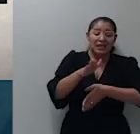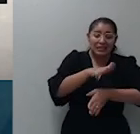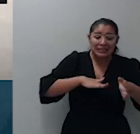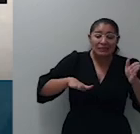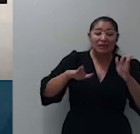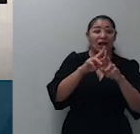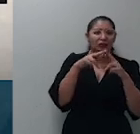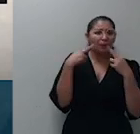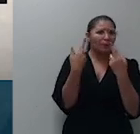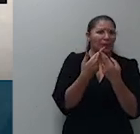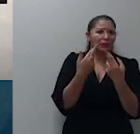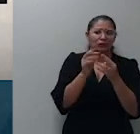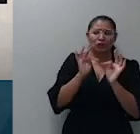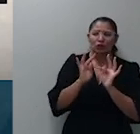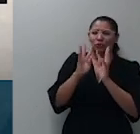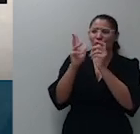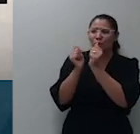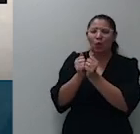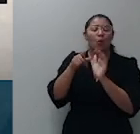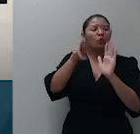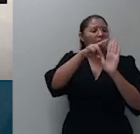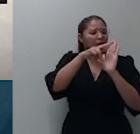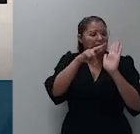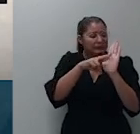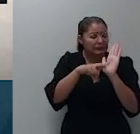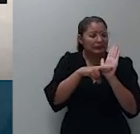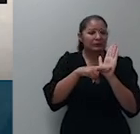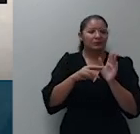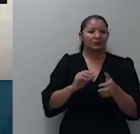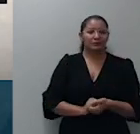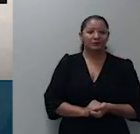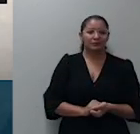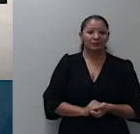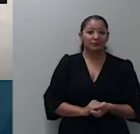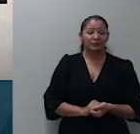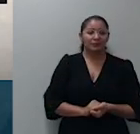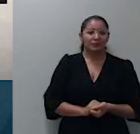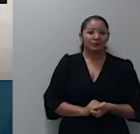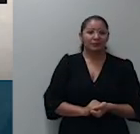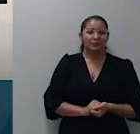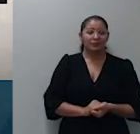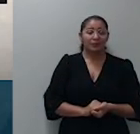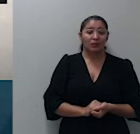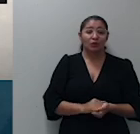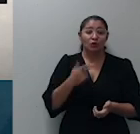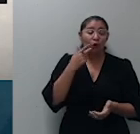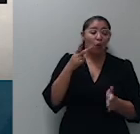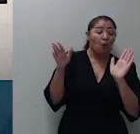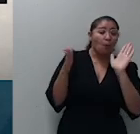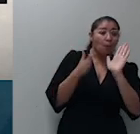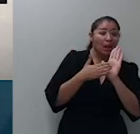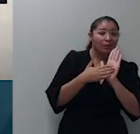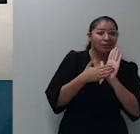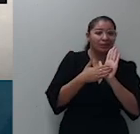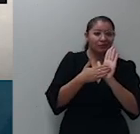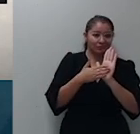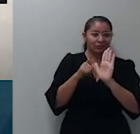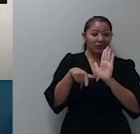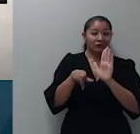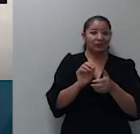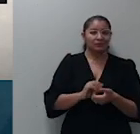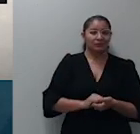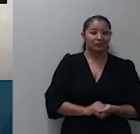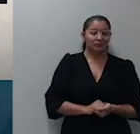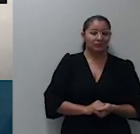todas as garantias fidejussórias e reais no plano de recuperação devendo as ações de execução ajuizadas contra